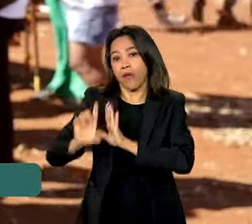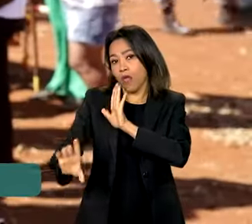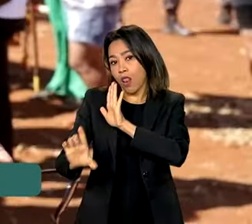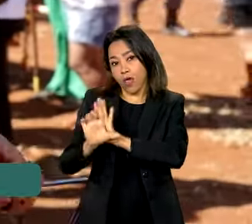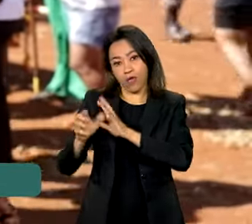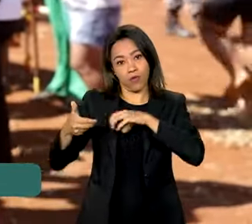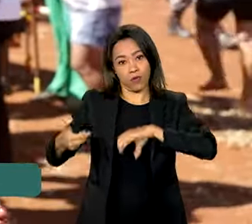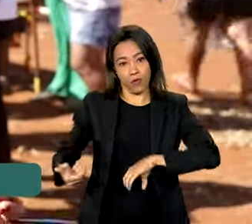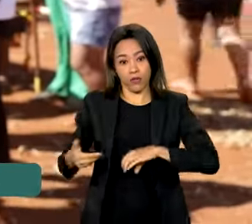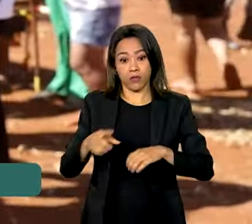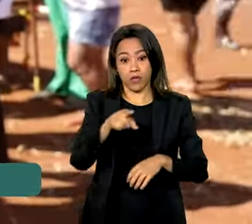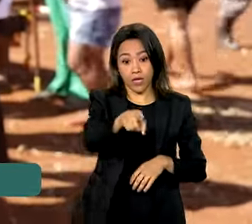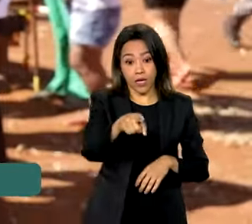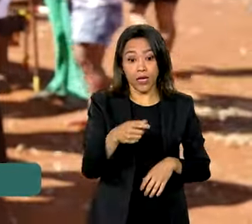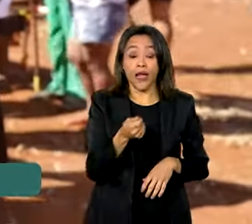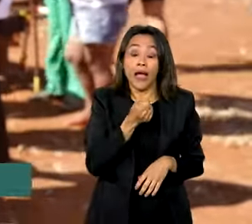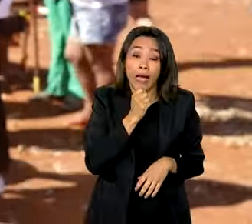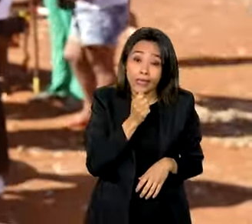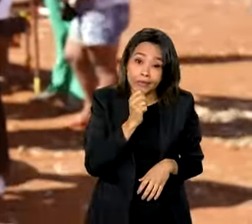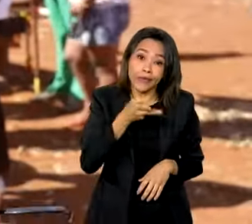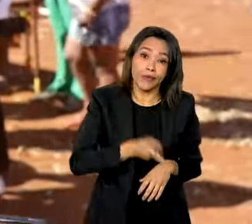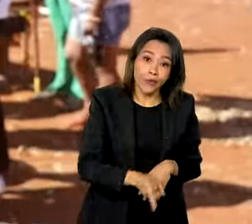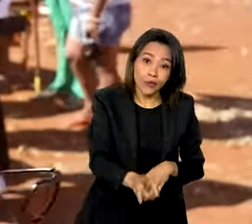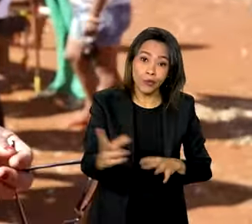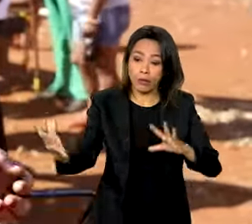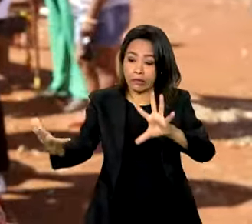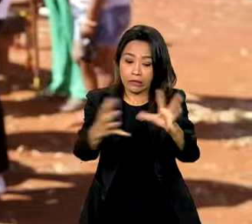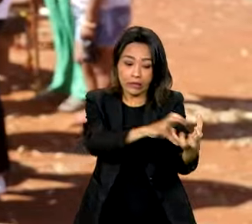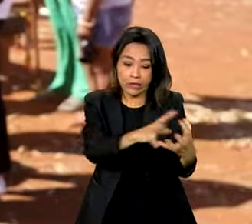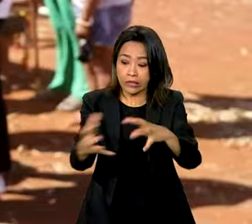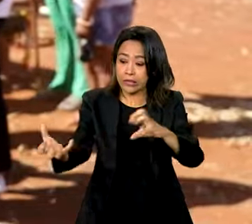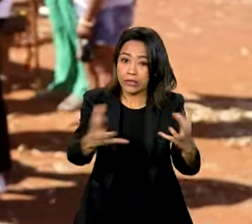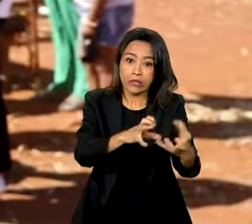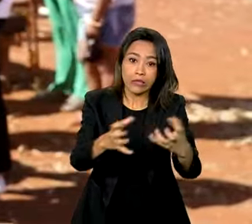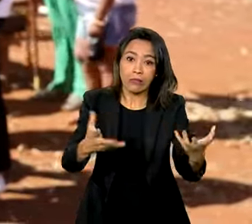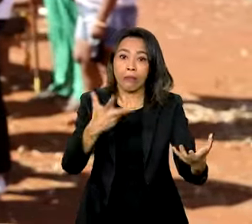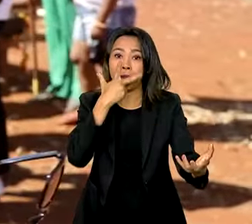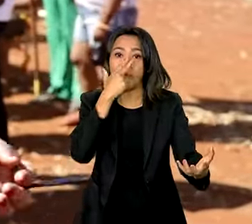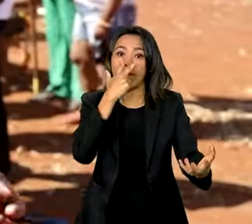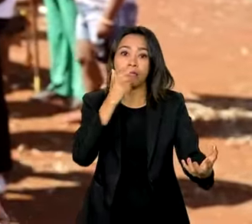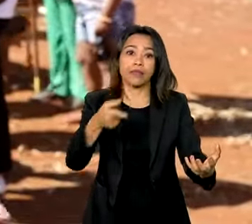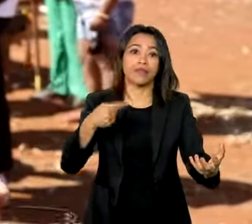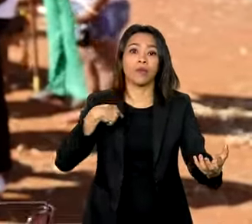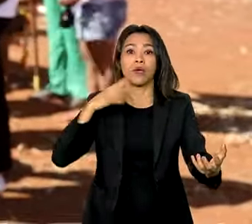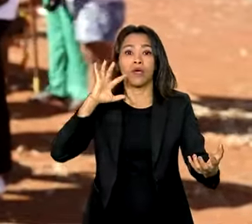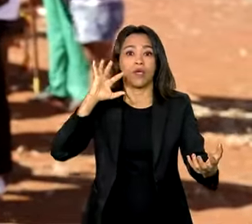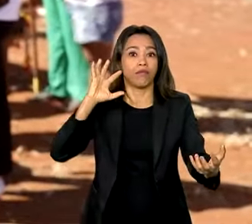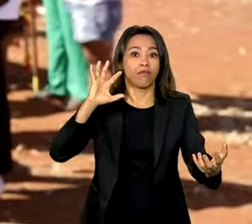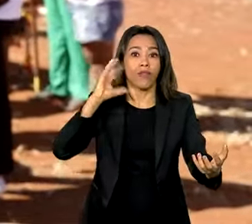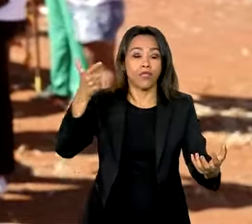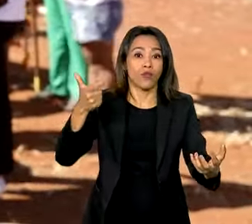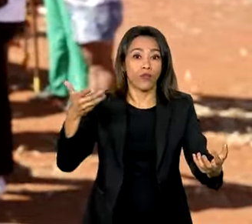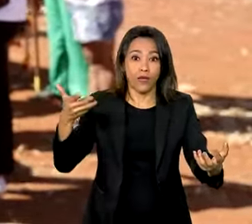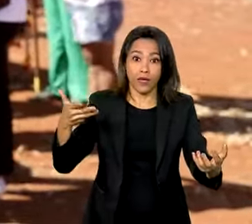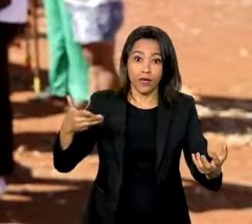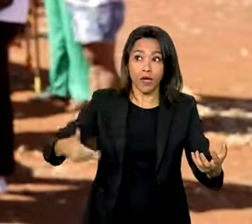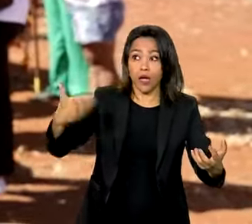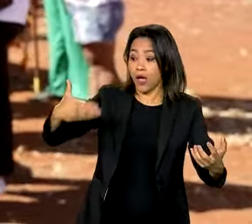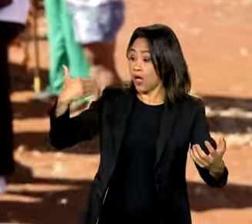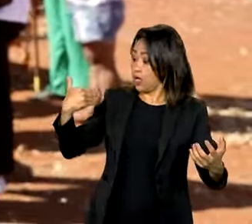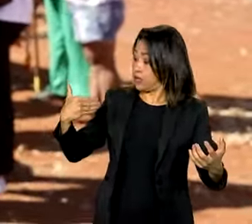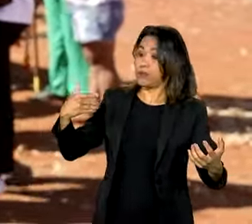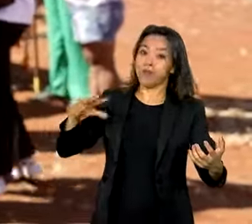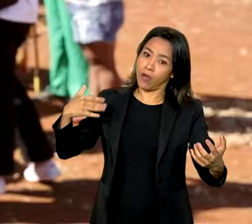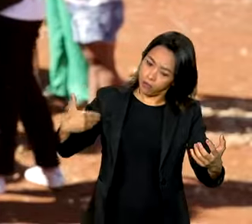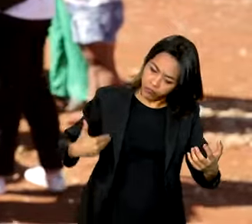acaba acirrando mais ainda o conflito, como houvesse uma possibilidade de reversão de todos os procedimentos que já se avançou